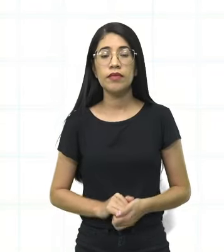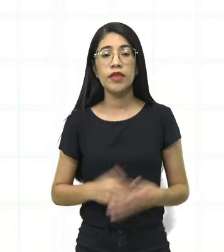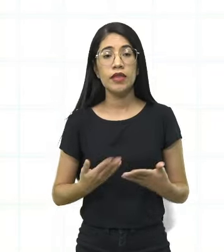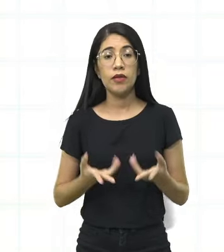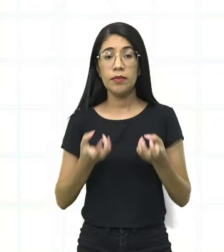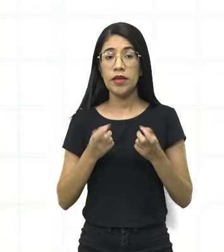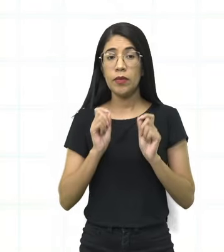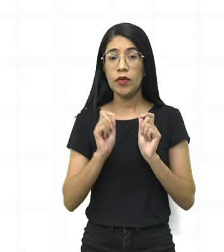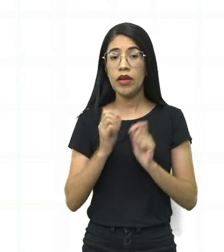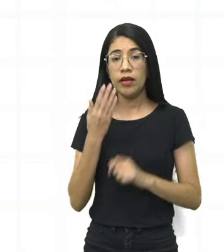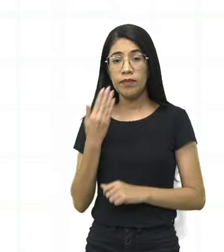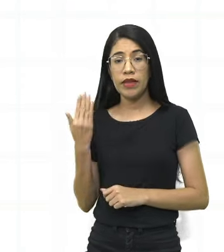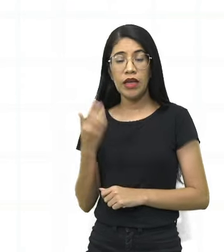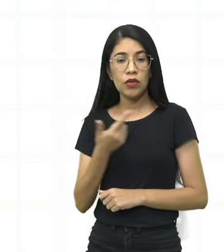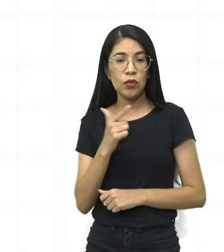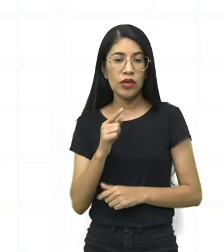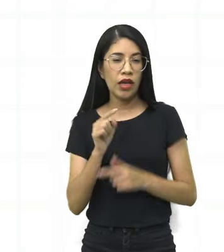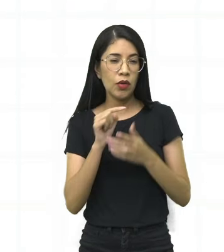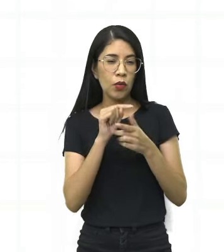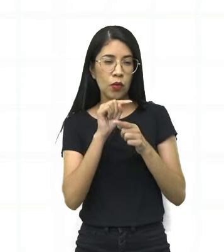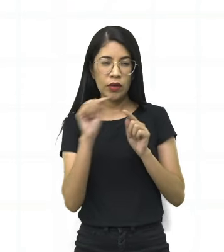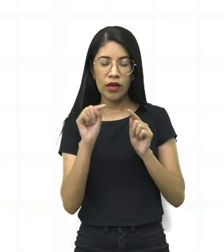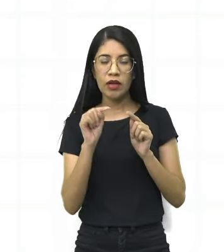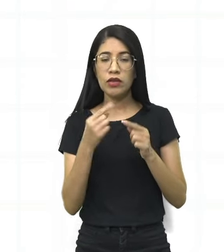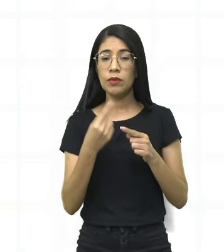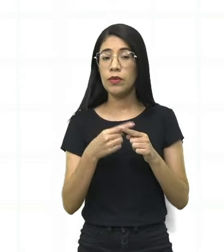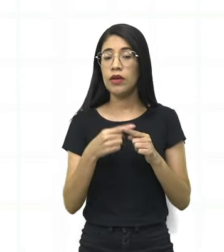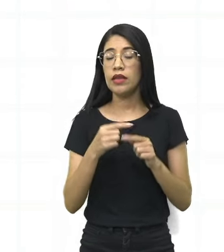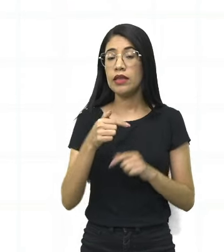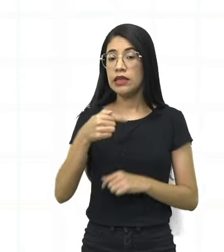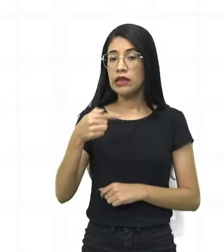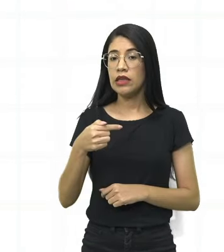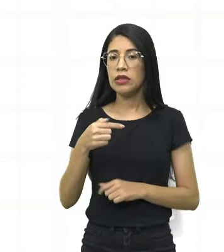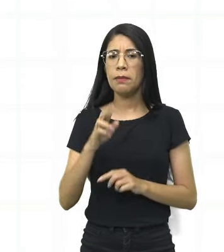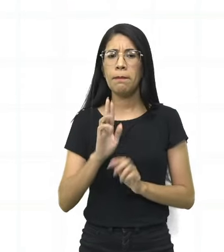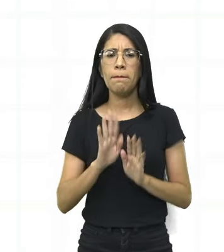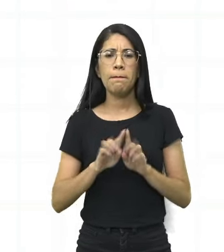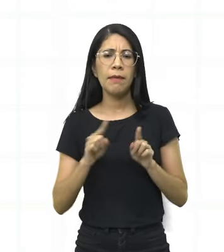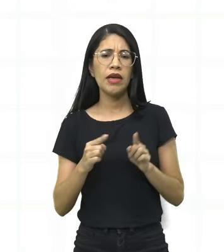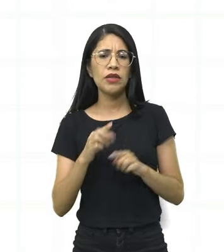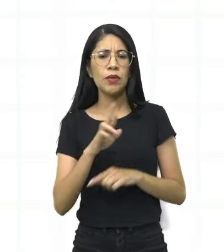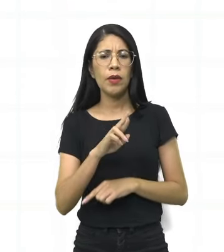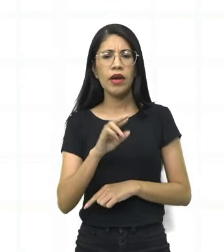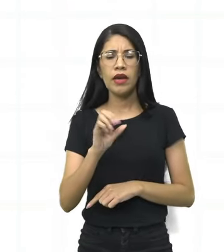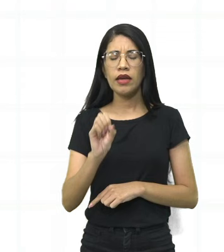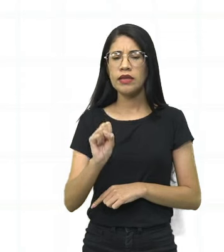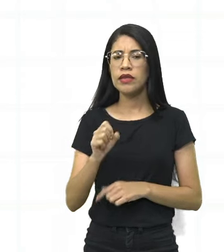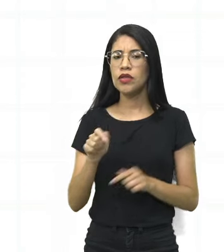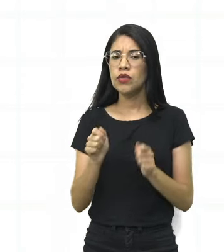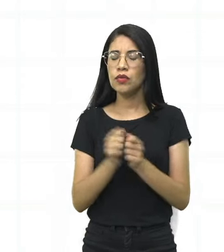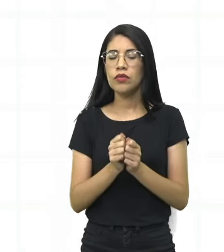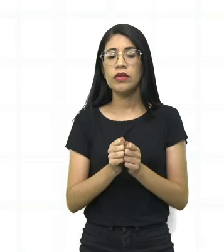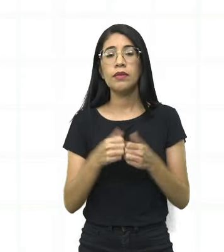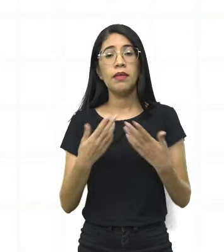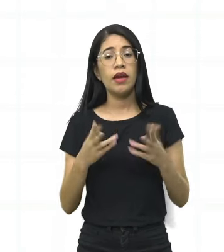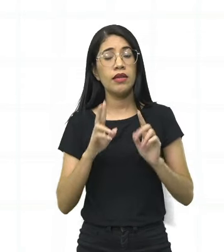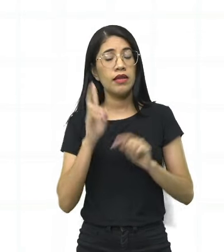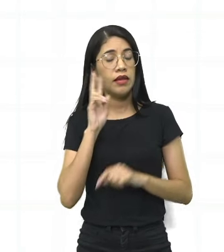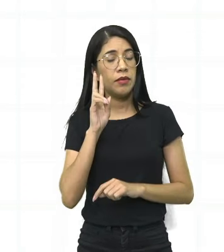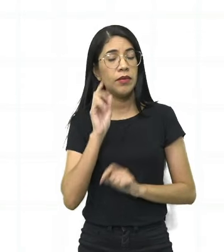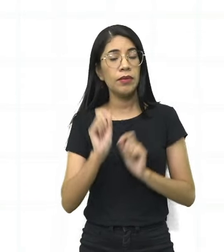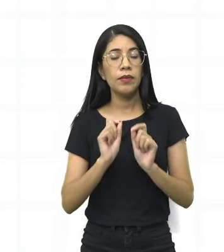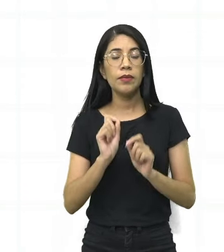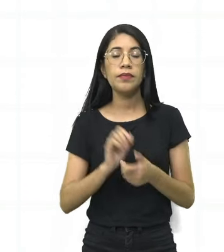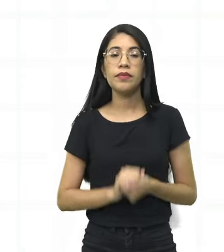eu não conto. Por isso que são sete. Professora, mas aqui o RE está junto, né? Mas lembre-se que eu não estou